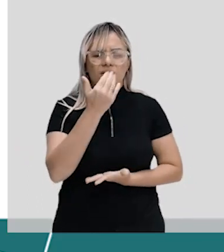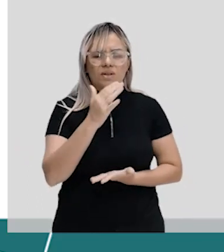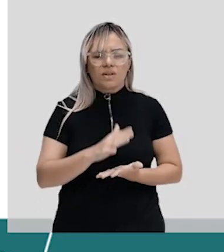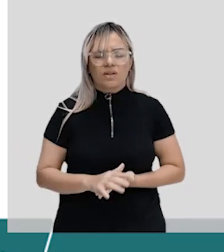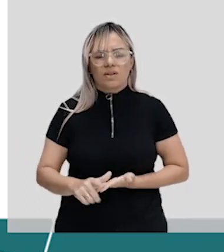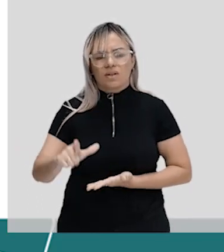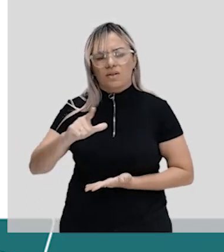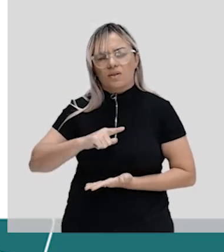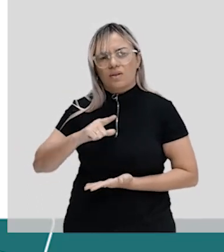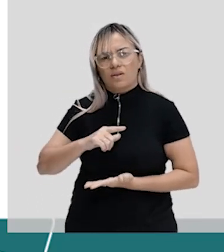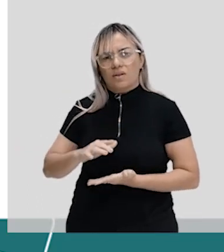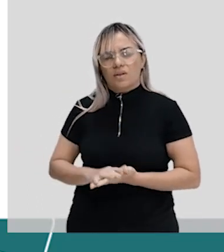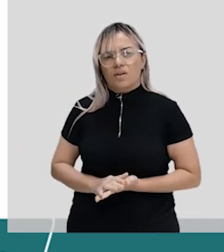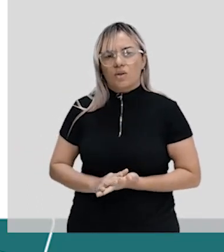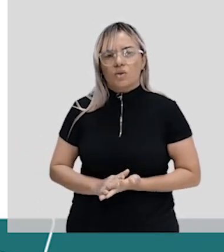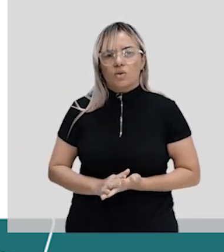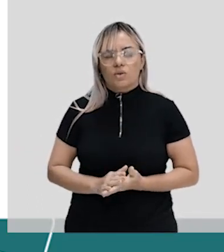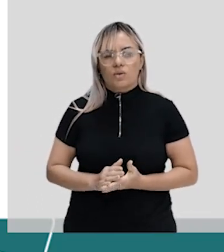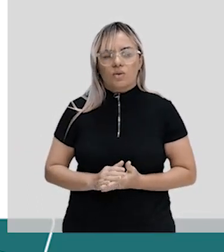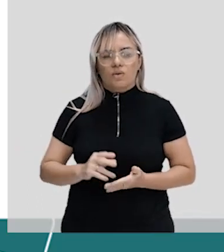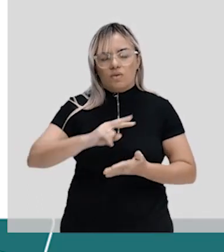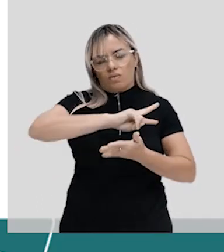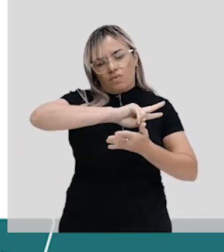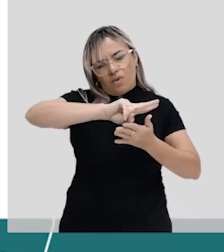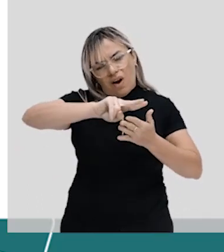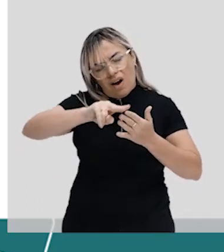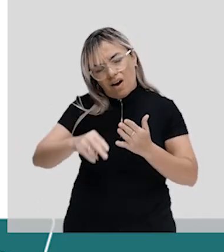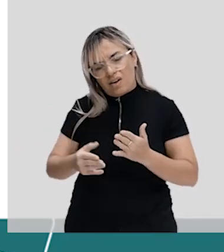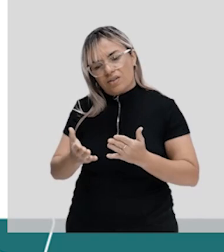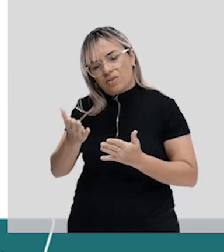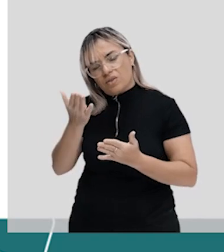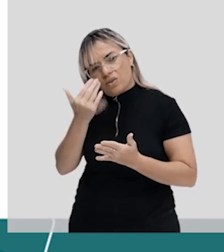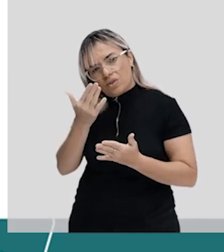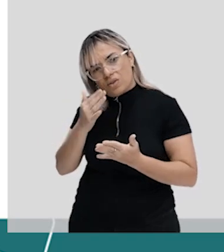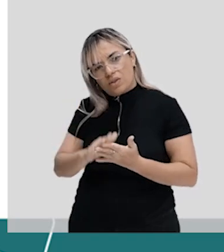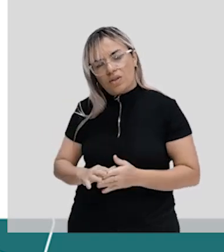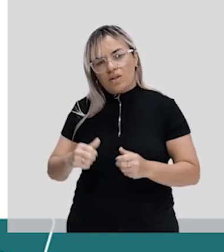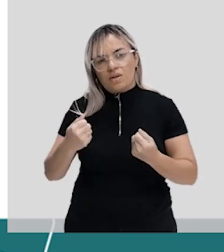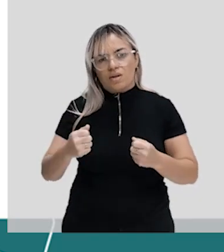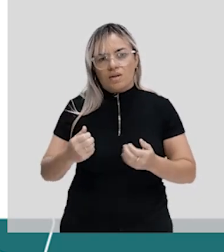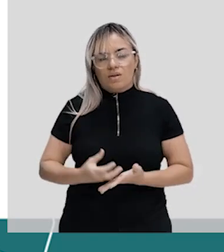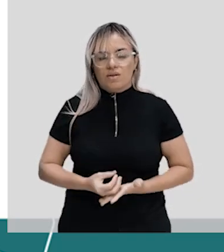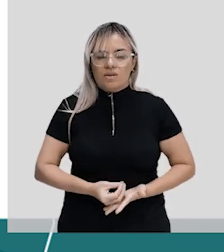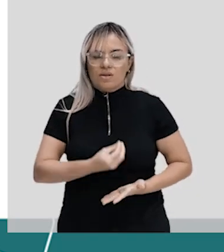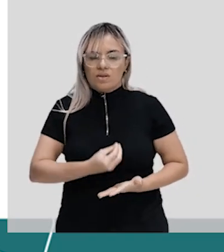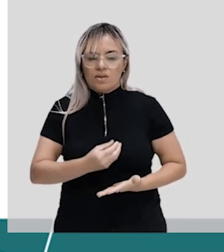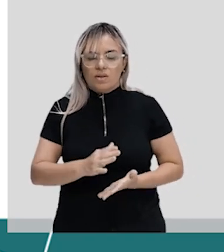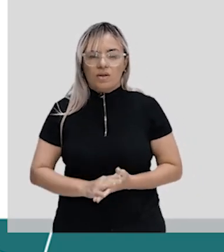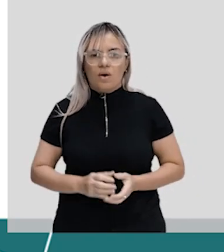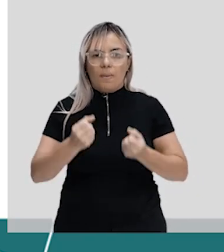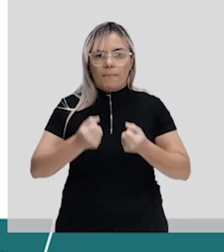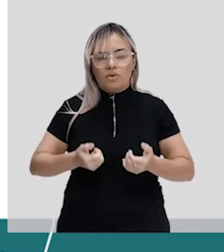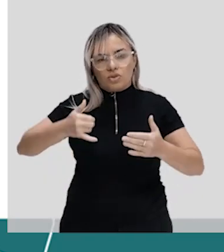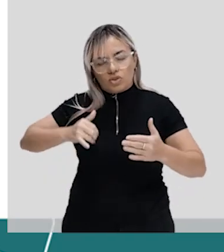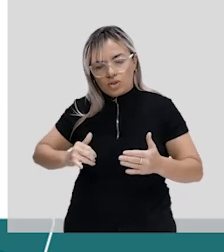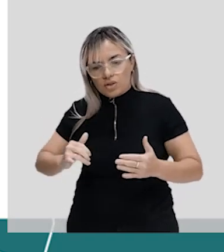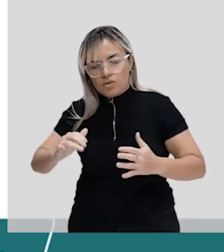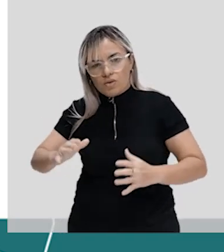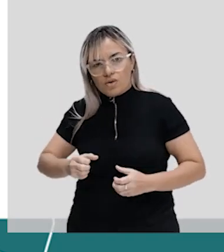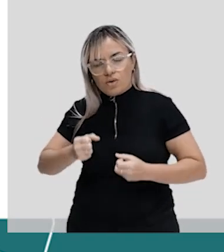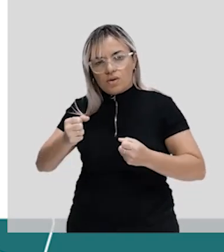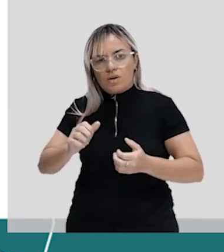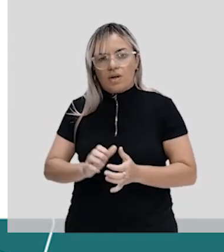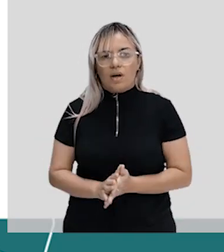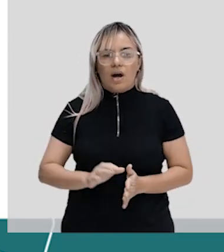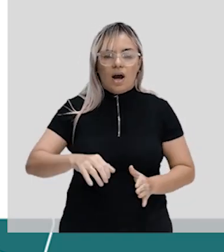fornecer nutrientes. E desses nutrientes, eu posso extrair energia para que